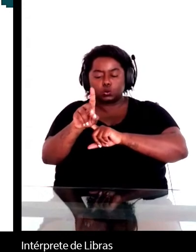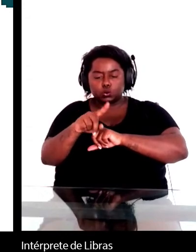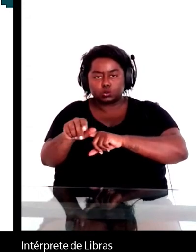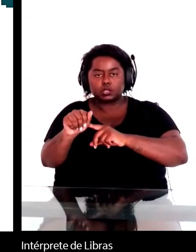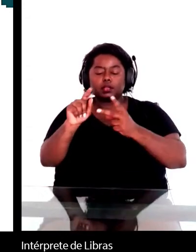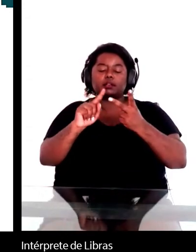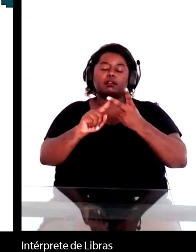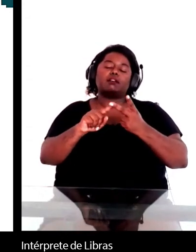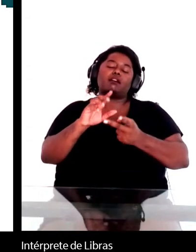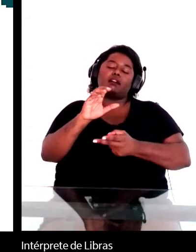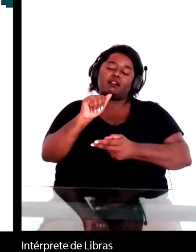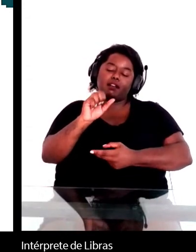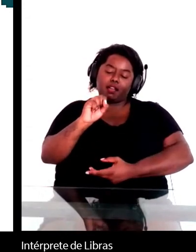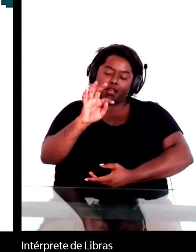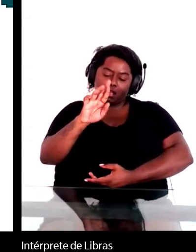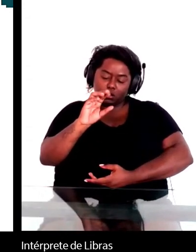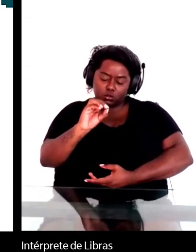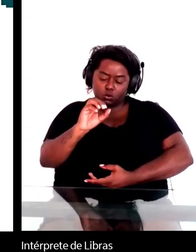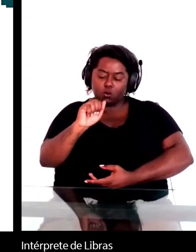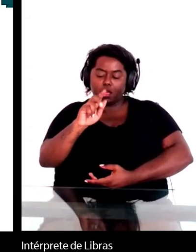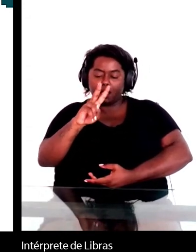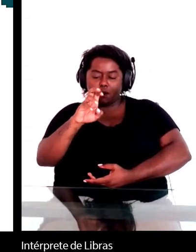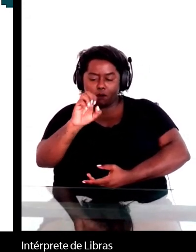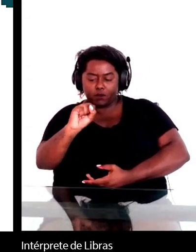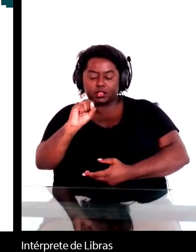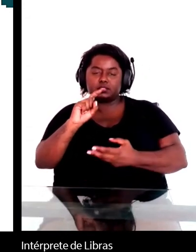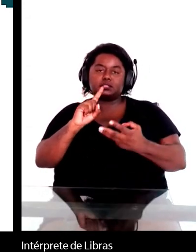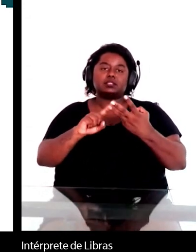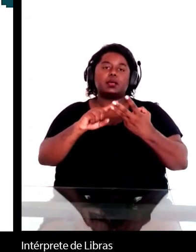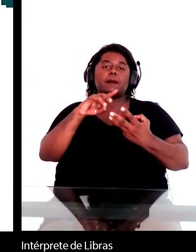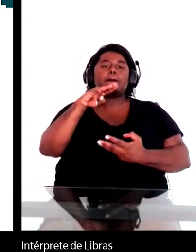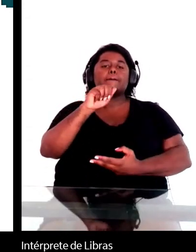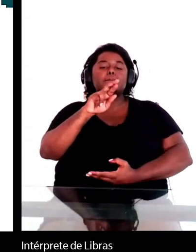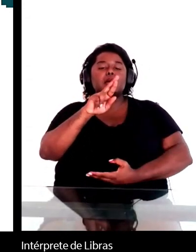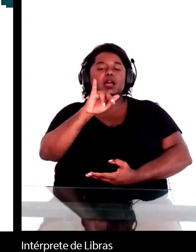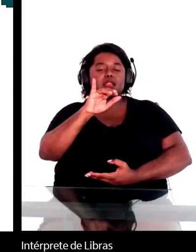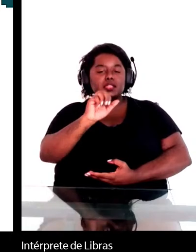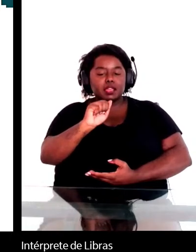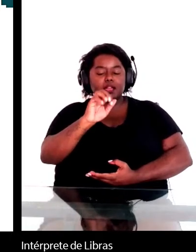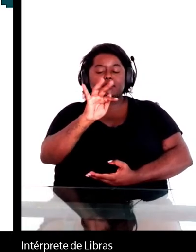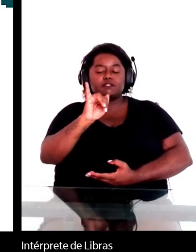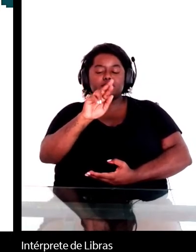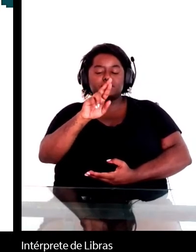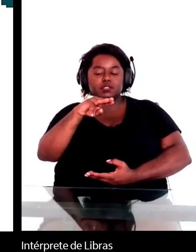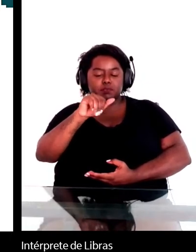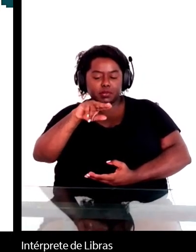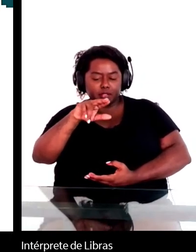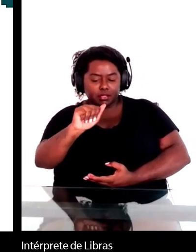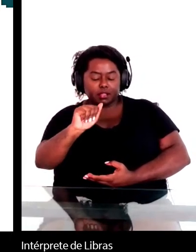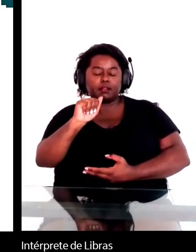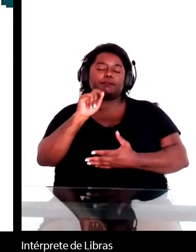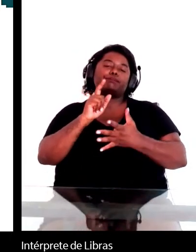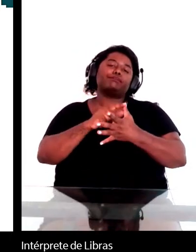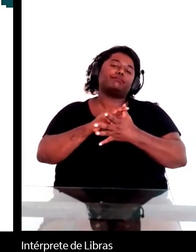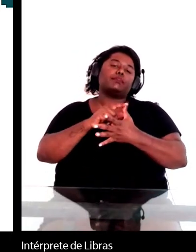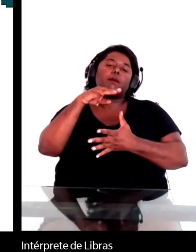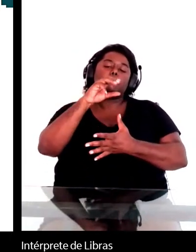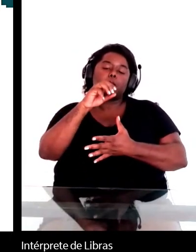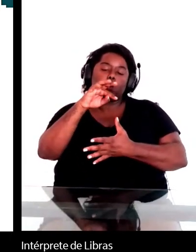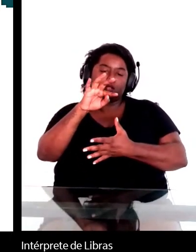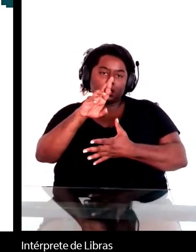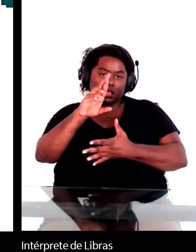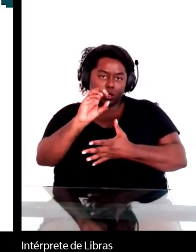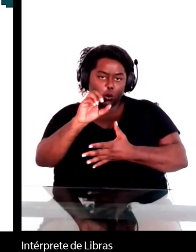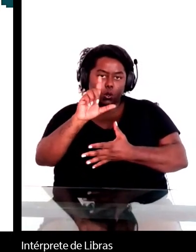dos Reis e também Monteiro Lobato, que é um autor que trata da representação do